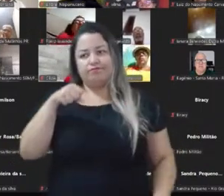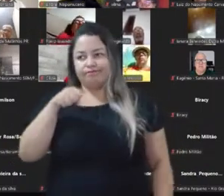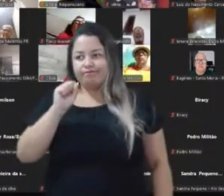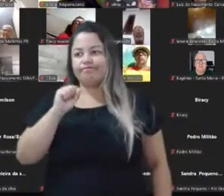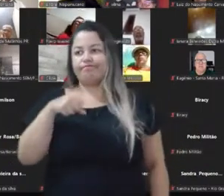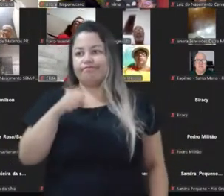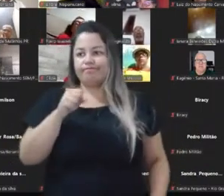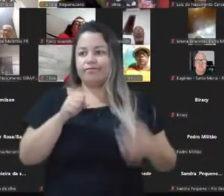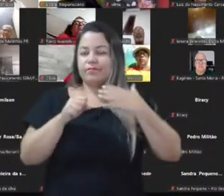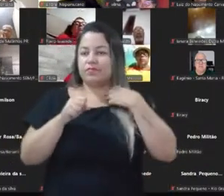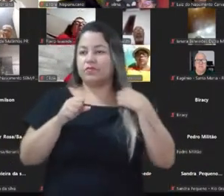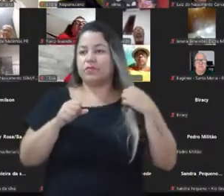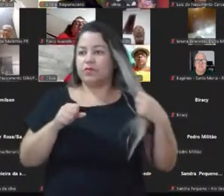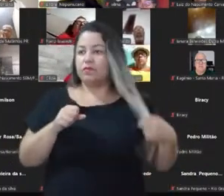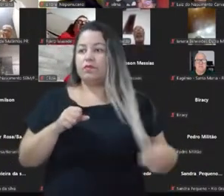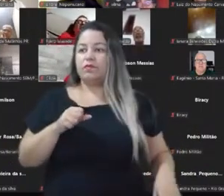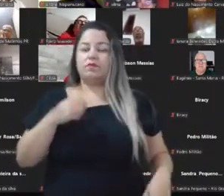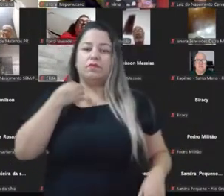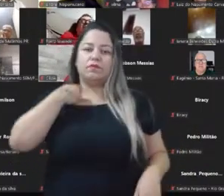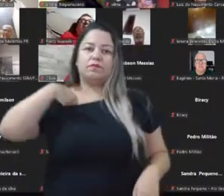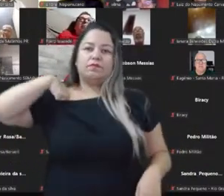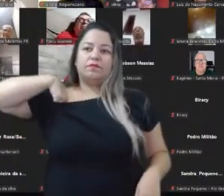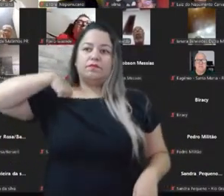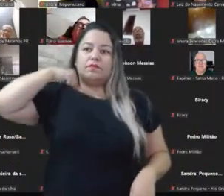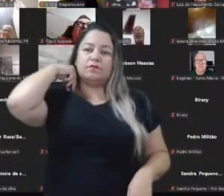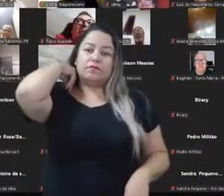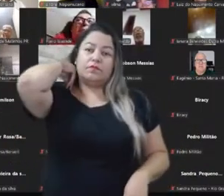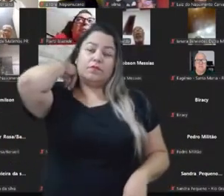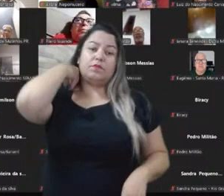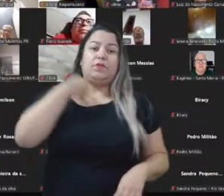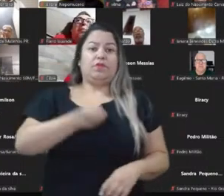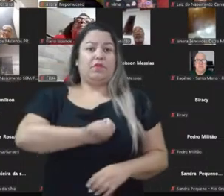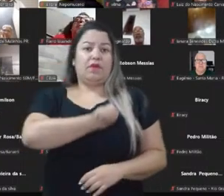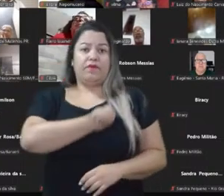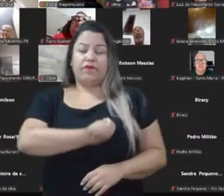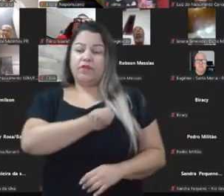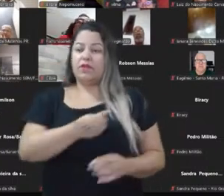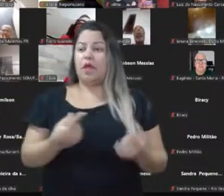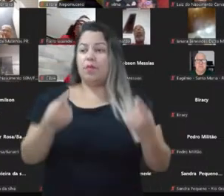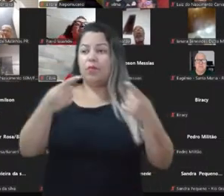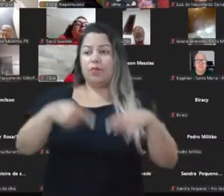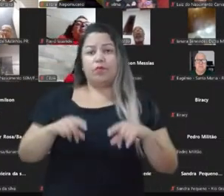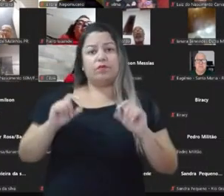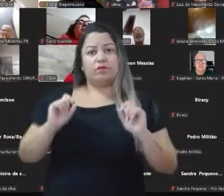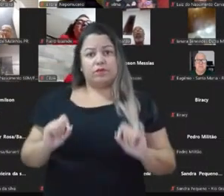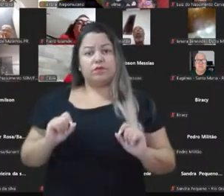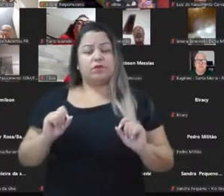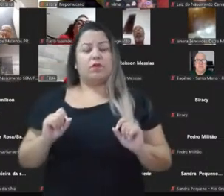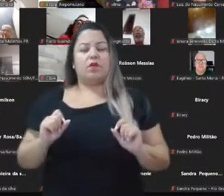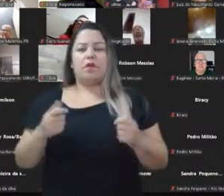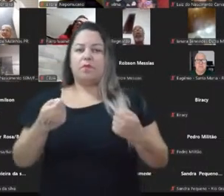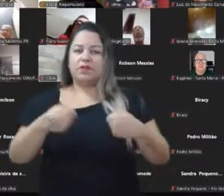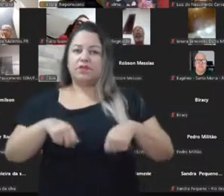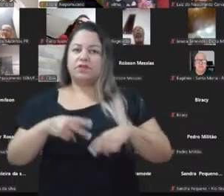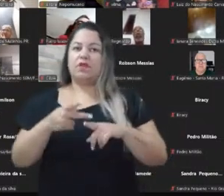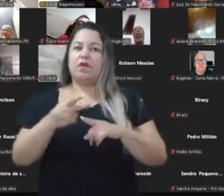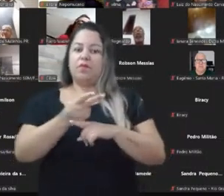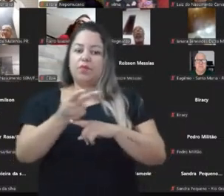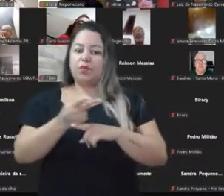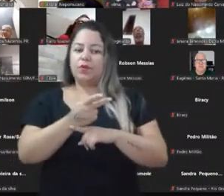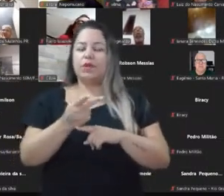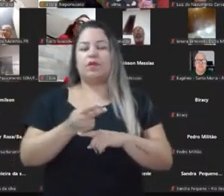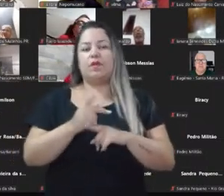há sempre um movimento, há sempre a dialética da vida, da política, que a gente precisa insistir, precisa procurar essas brechas.